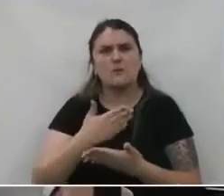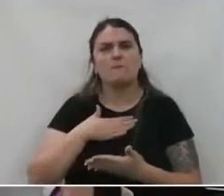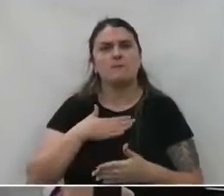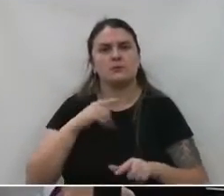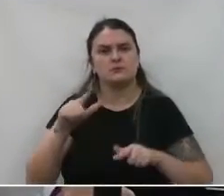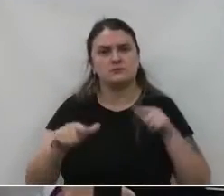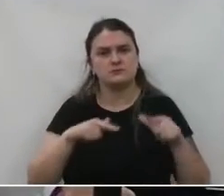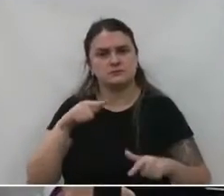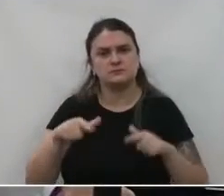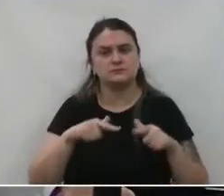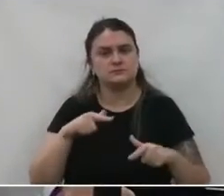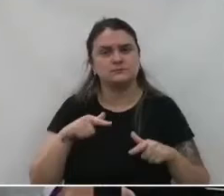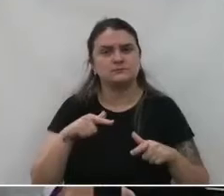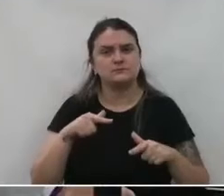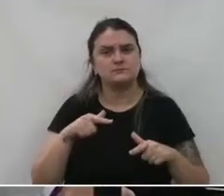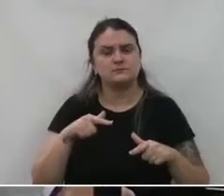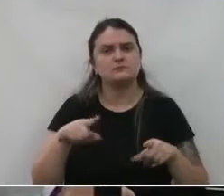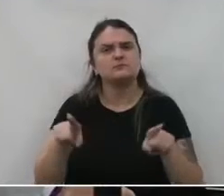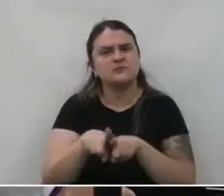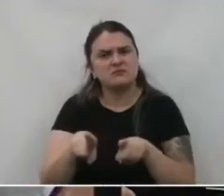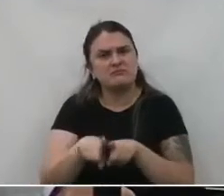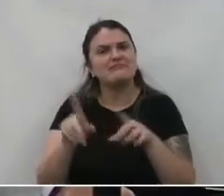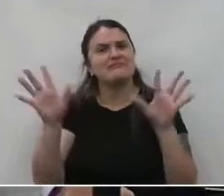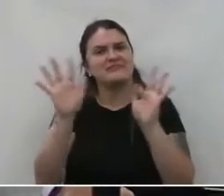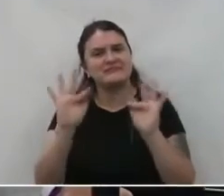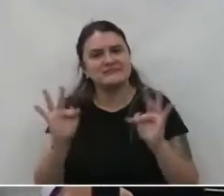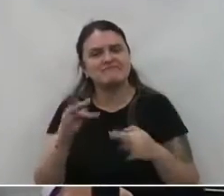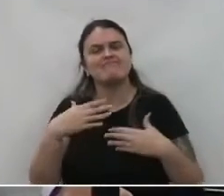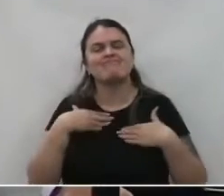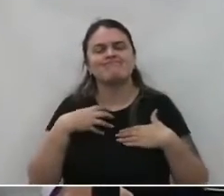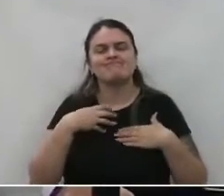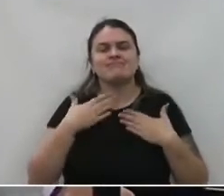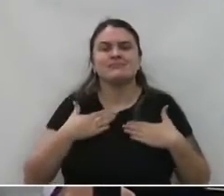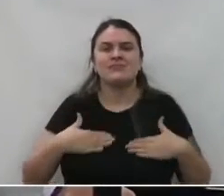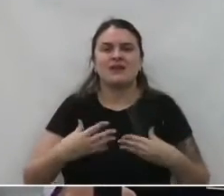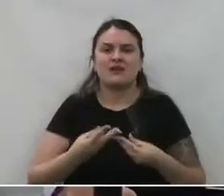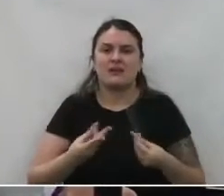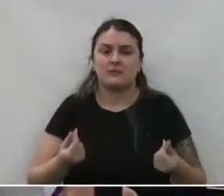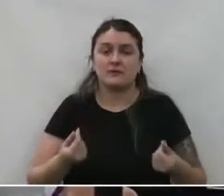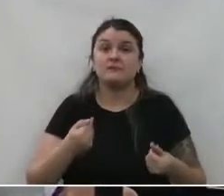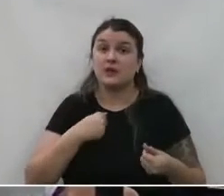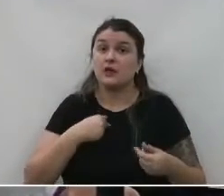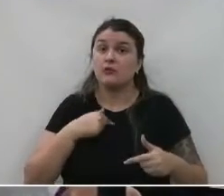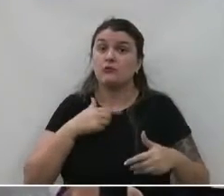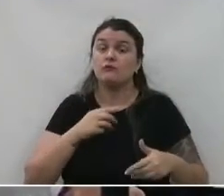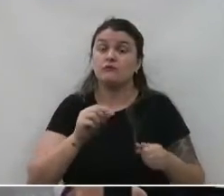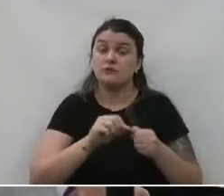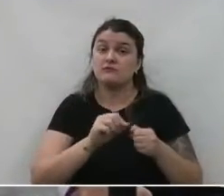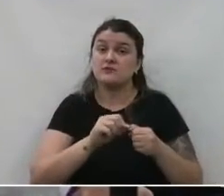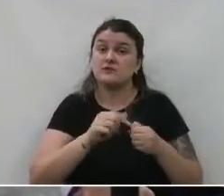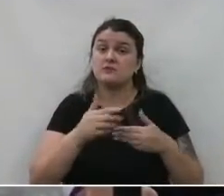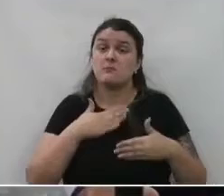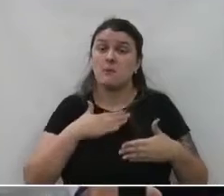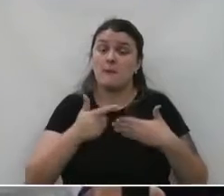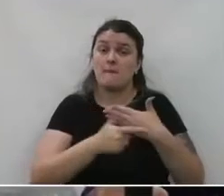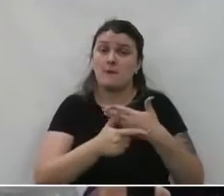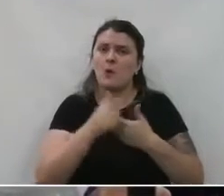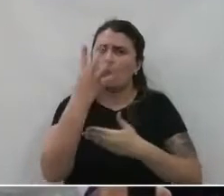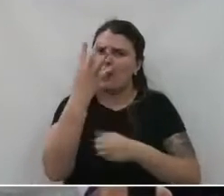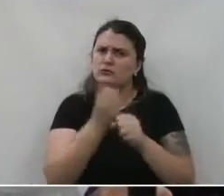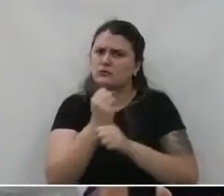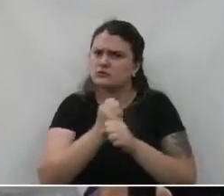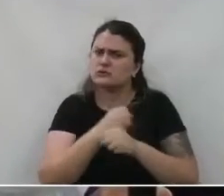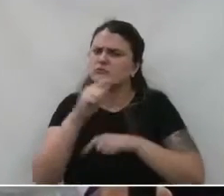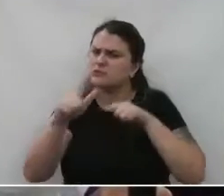meu trabalho. Também estou feliz, estou tranquilo, fiz a minha parte, fiz quatro anos